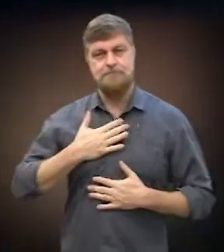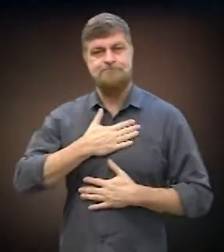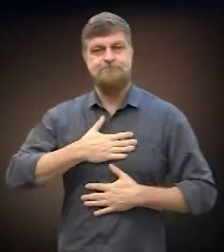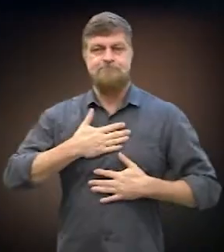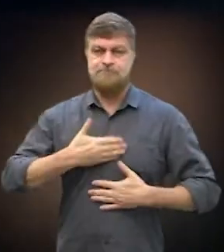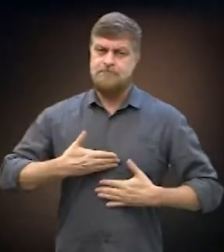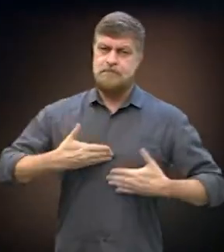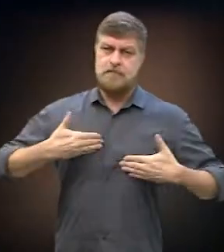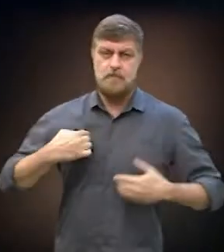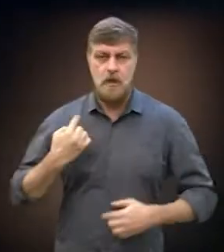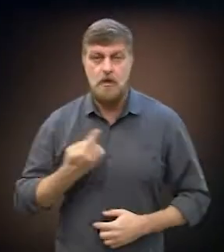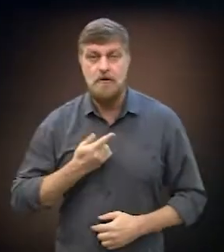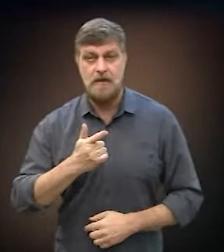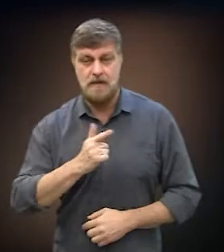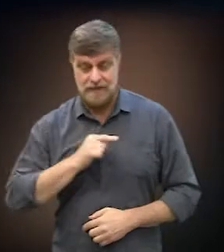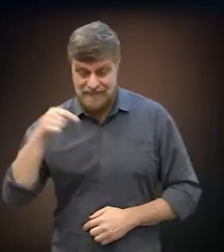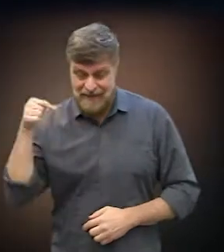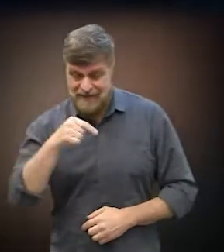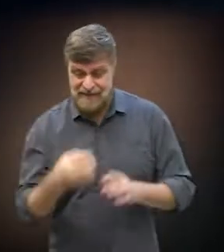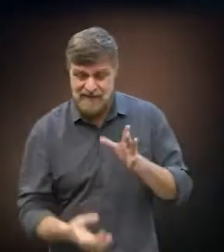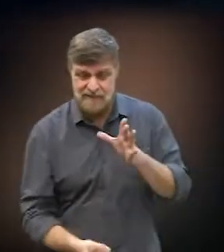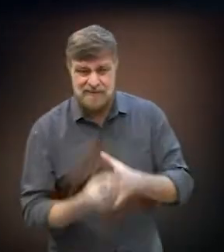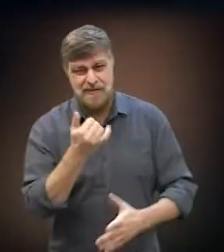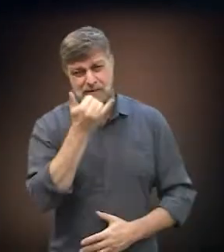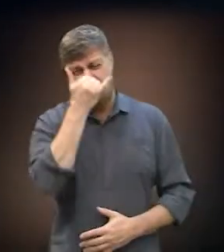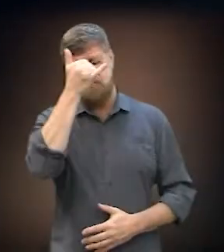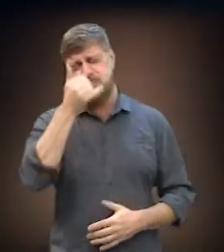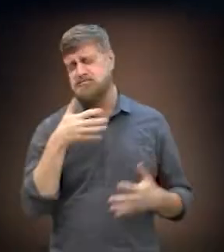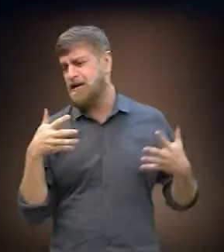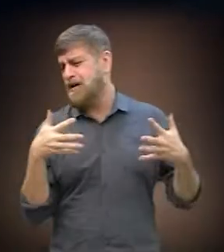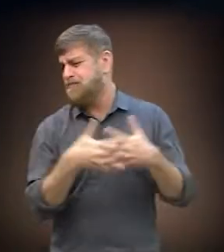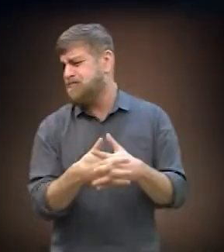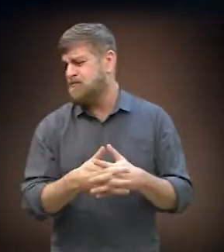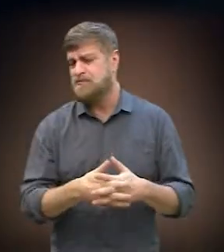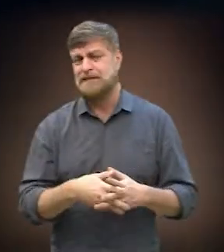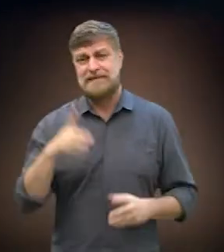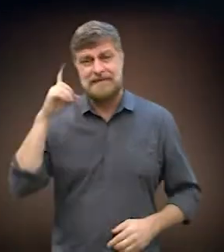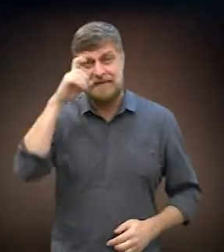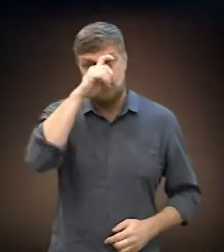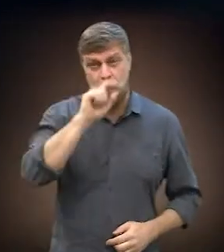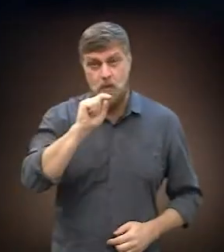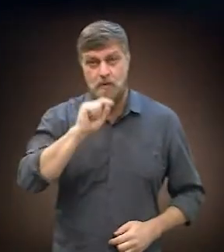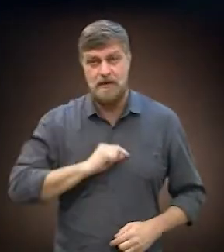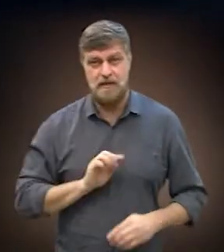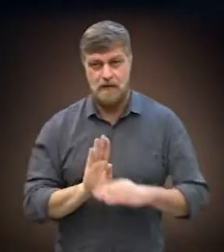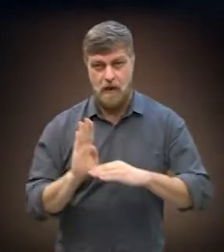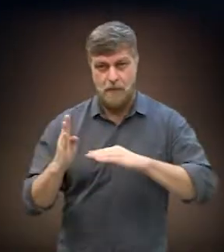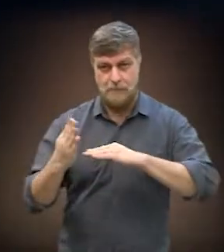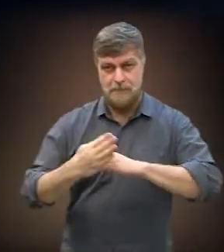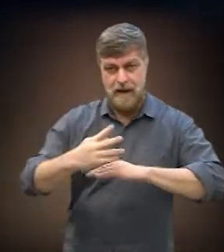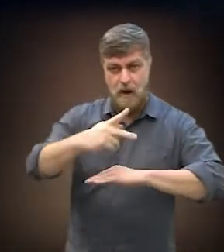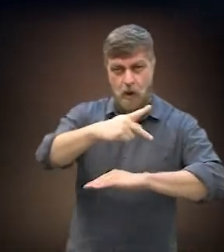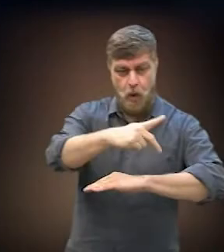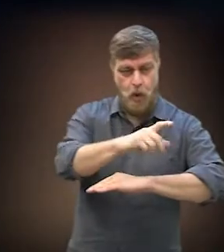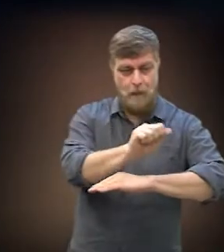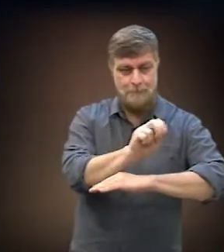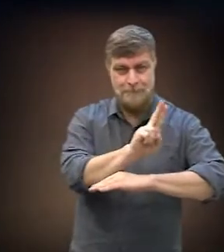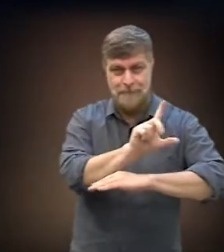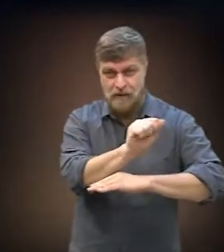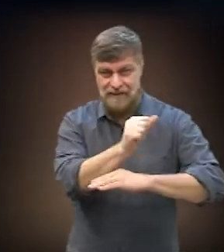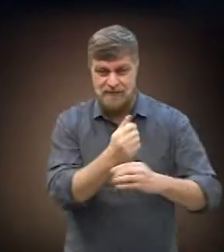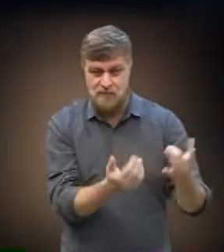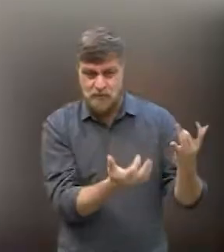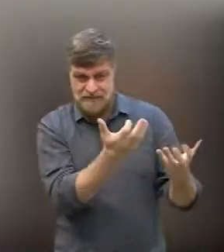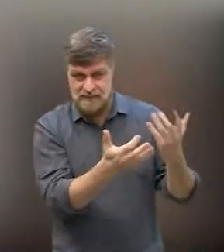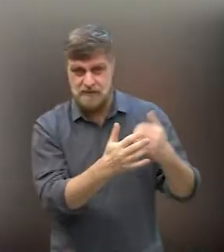alegria. Nós tivemos aqui uma situação complicadíssima, que foi a Vila Paula, quando houve